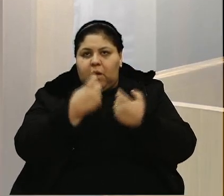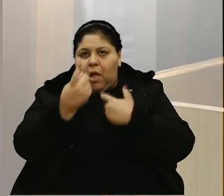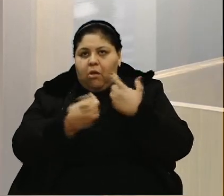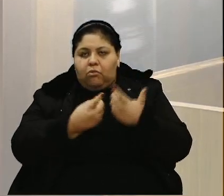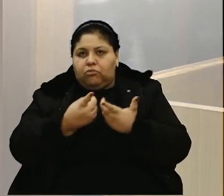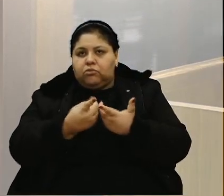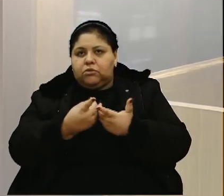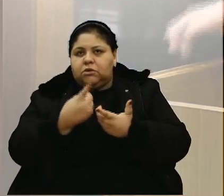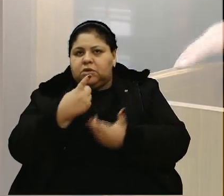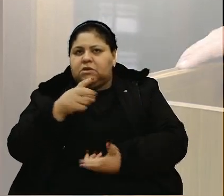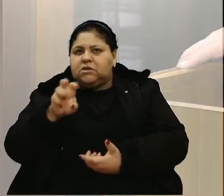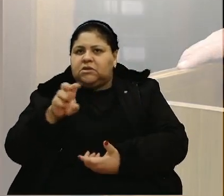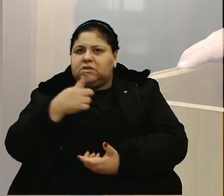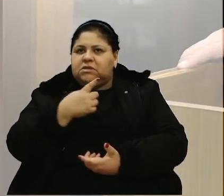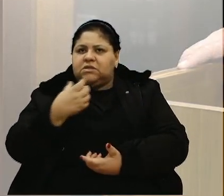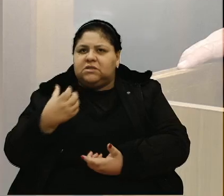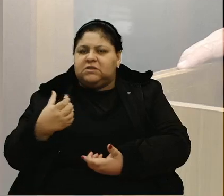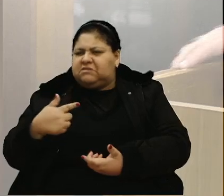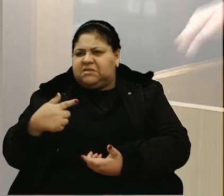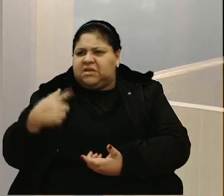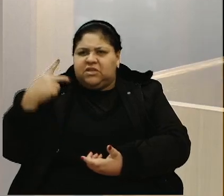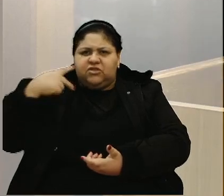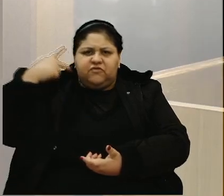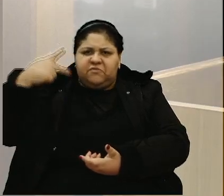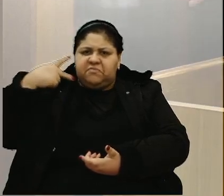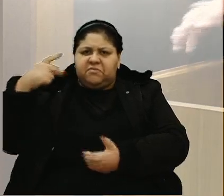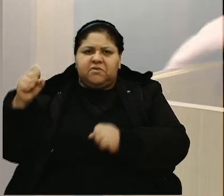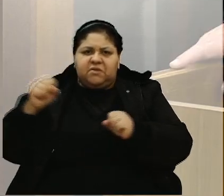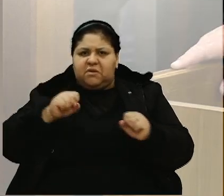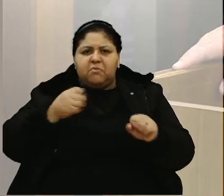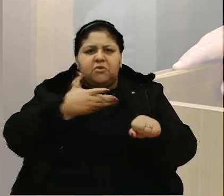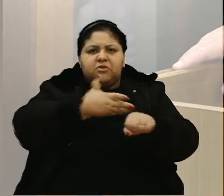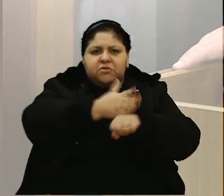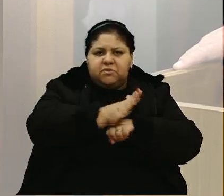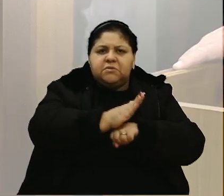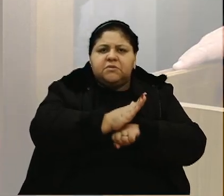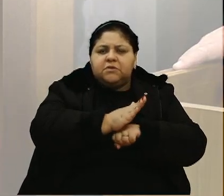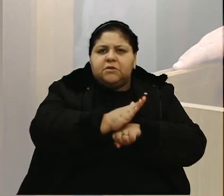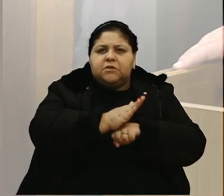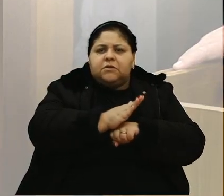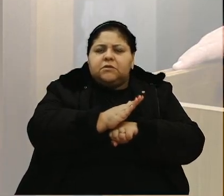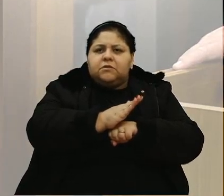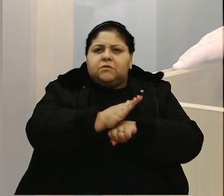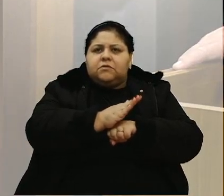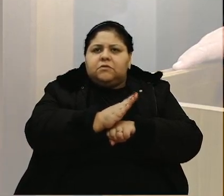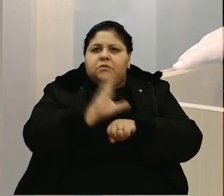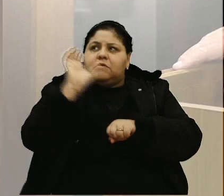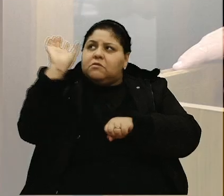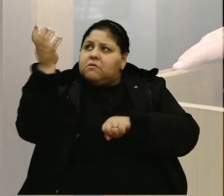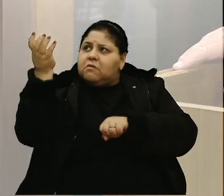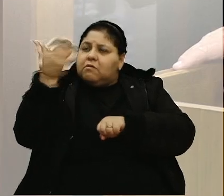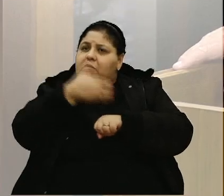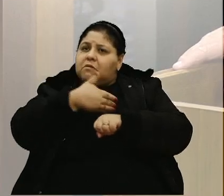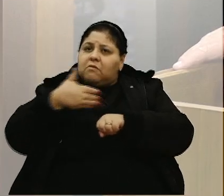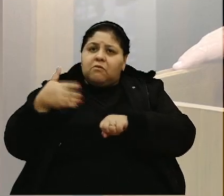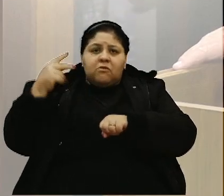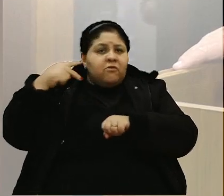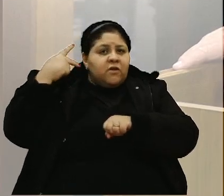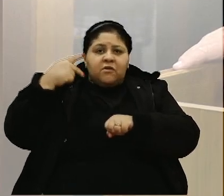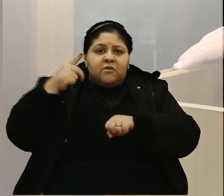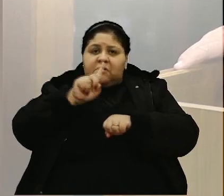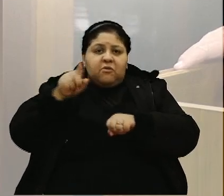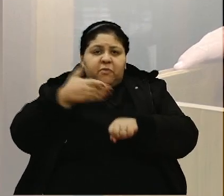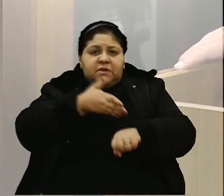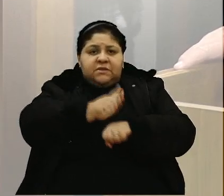Tinha 15, 16, 17 vereadores. Quem pôde ir foi, foi uma grande... Pra iluminação pública, normalmente os vereadores não vão muito.